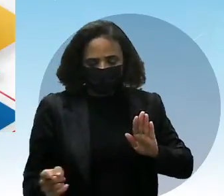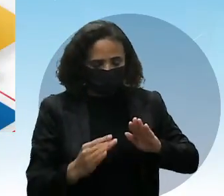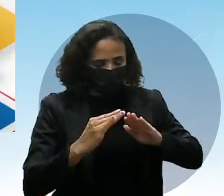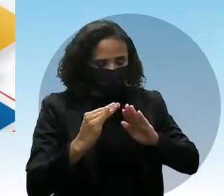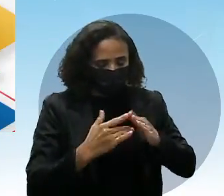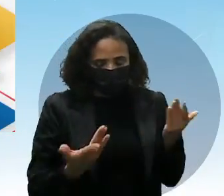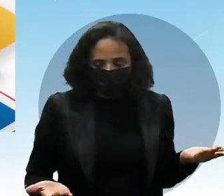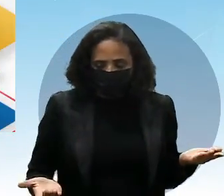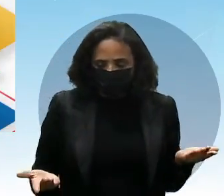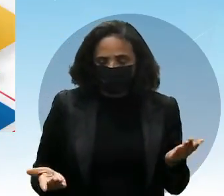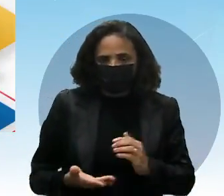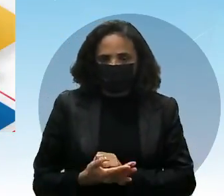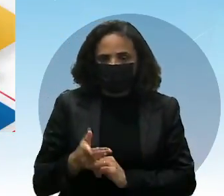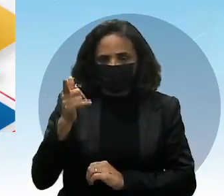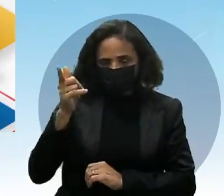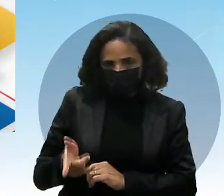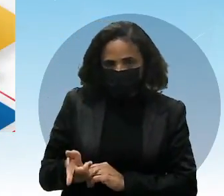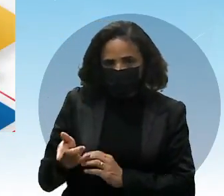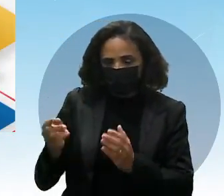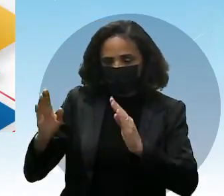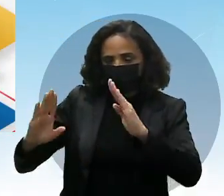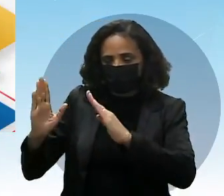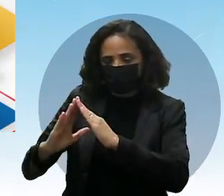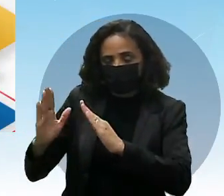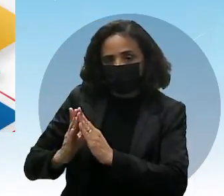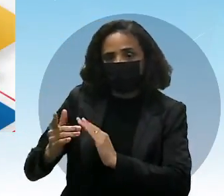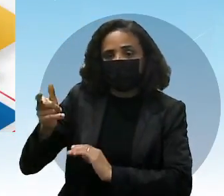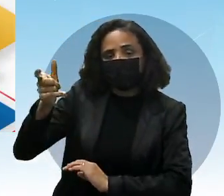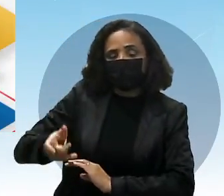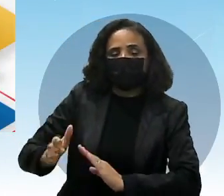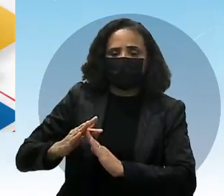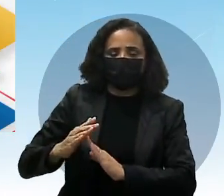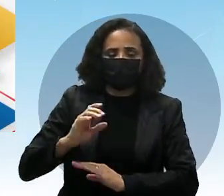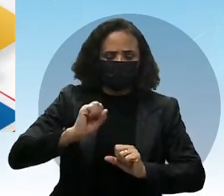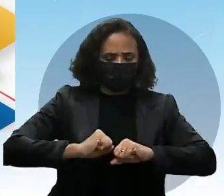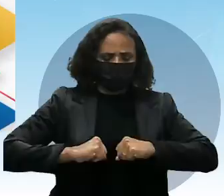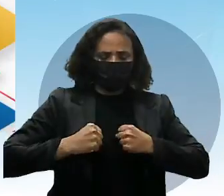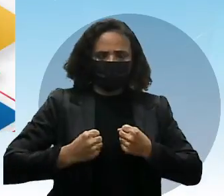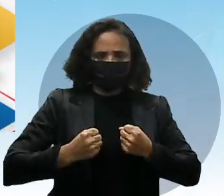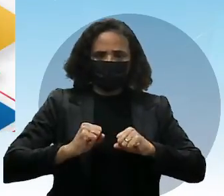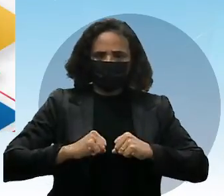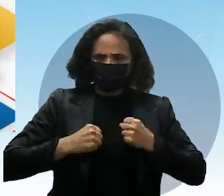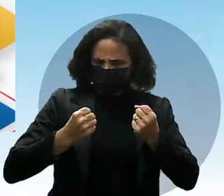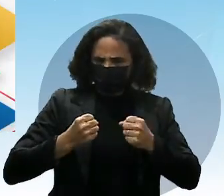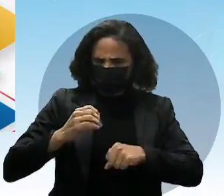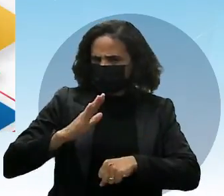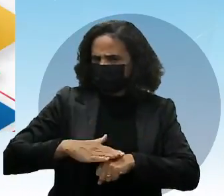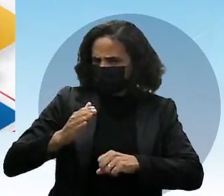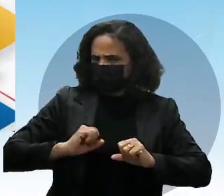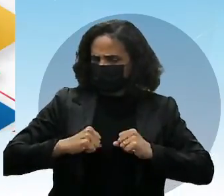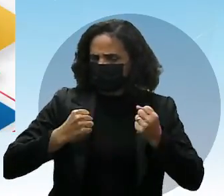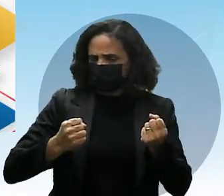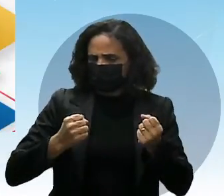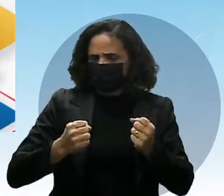é mais competente e esforçado do que o coleguinha Dilbert, de Camisa Vermelha